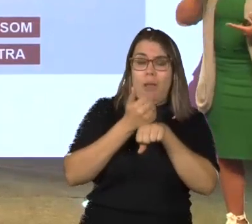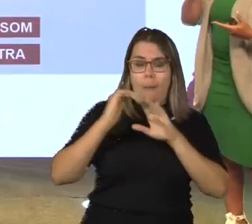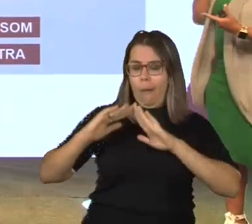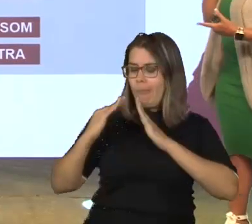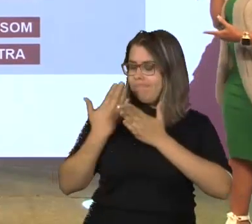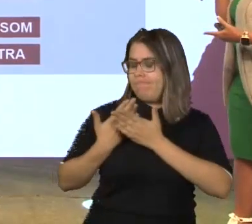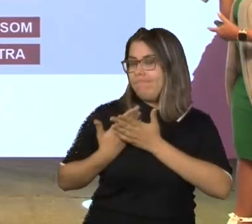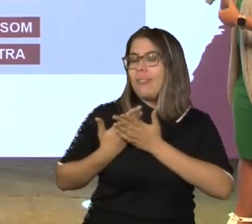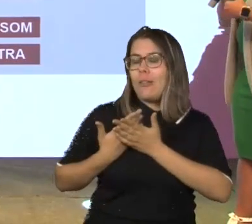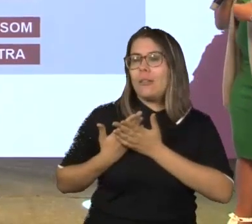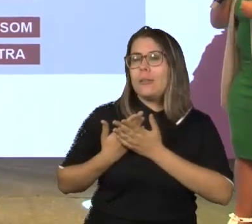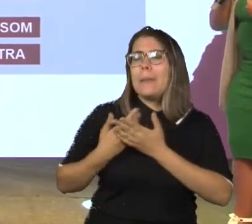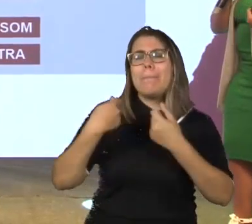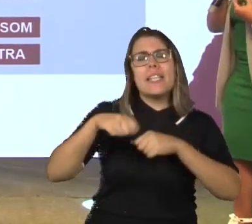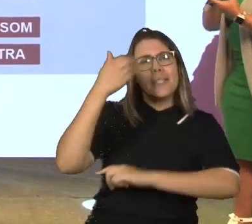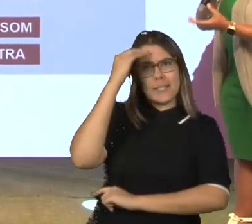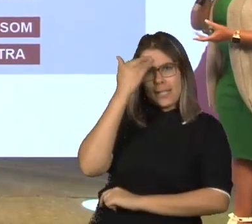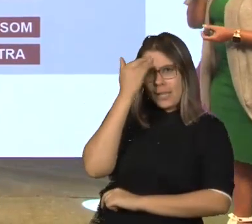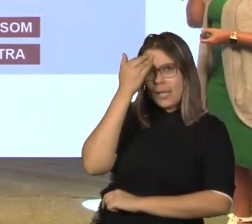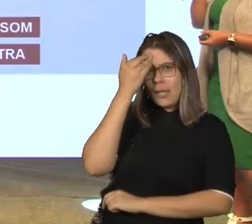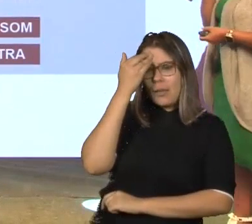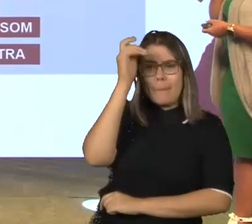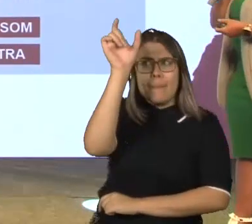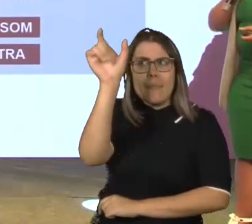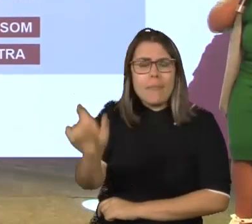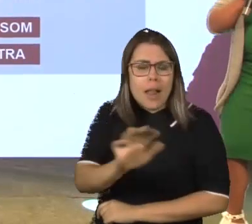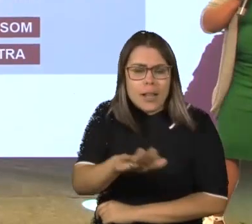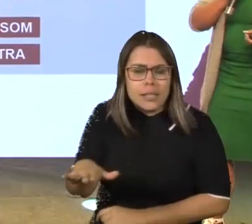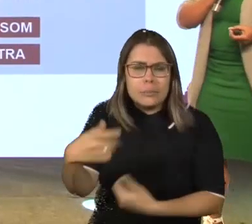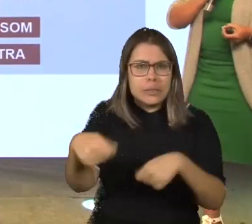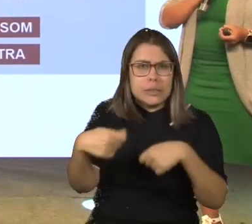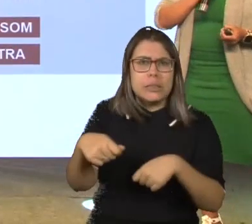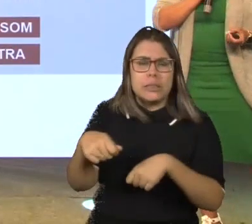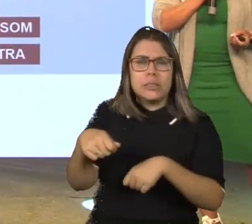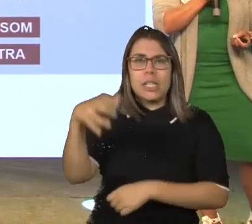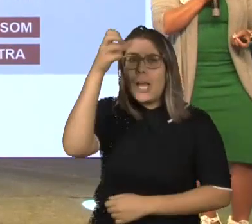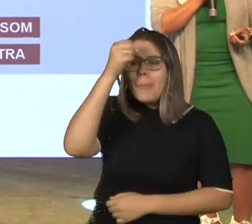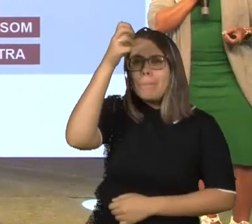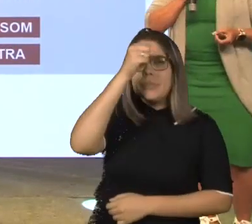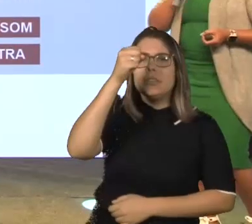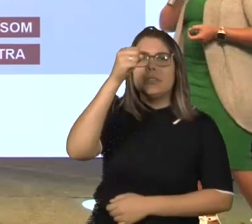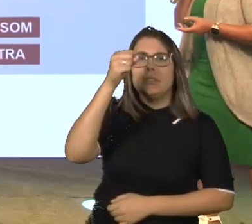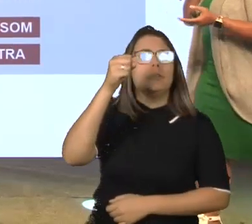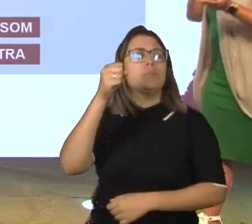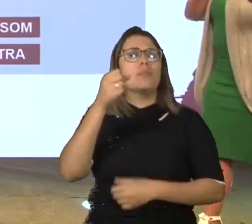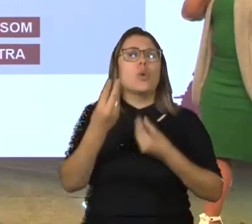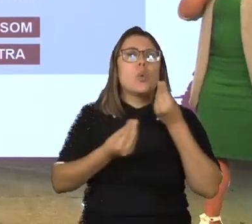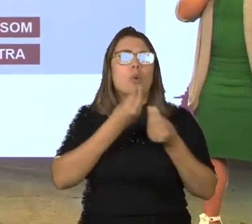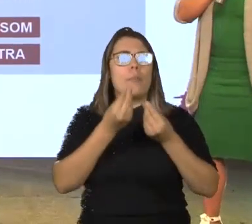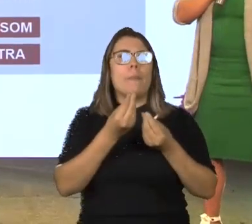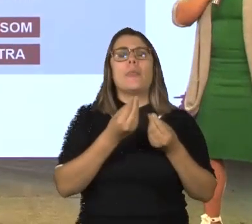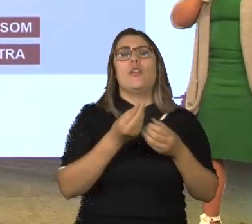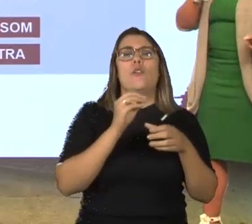entender que, para ser alfabetizado, a criança precisa fazer a relação do grafema-fonema. O que é